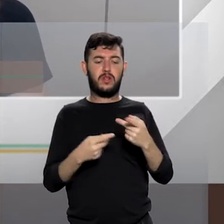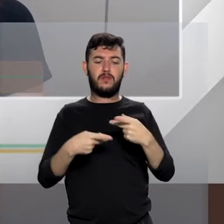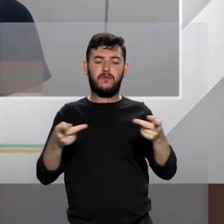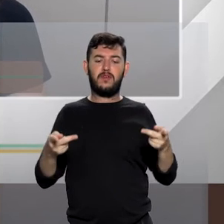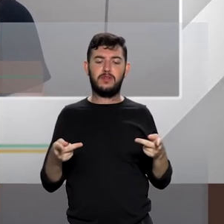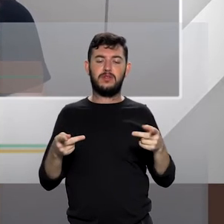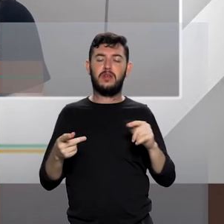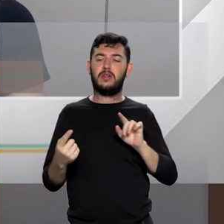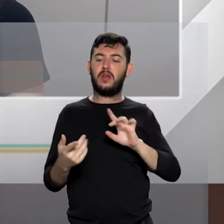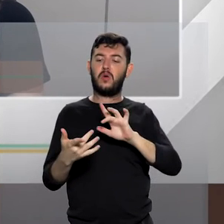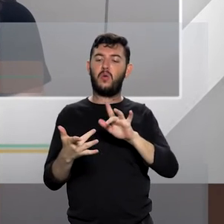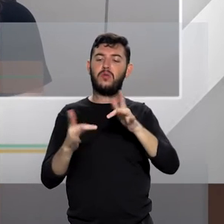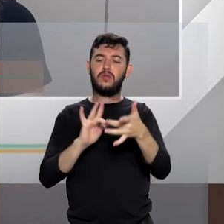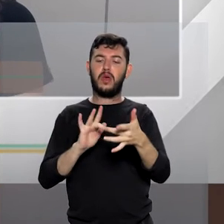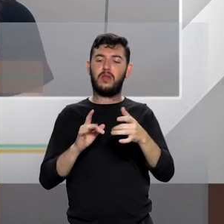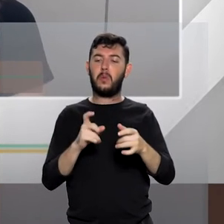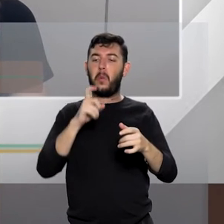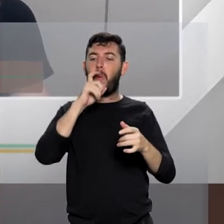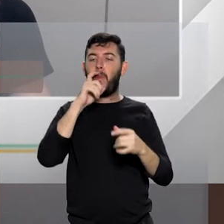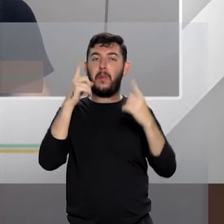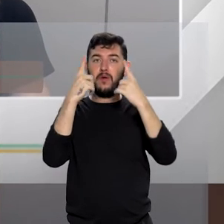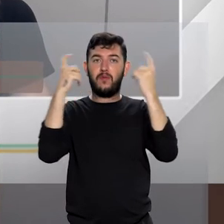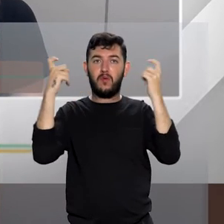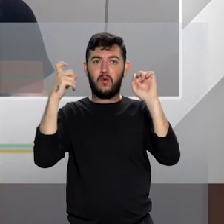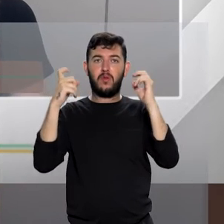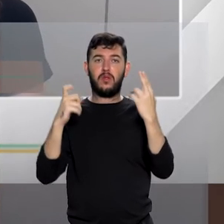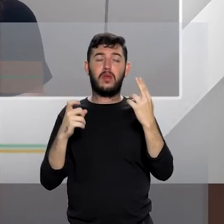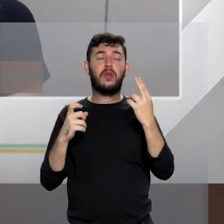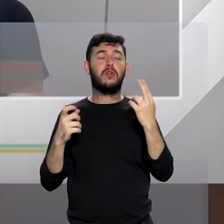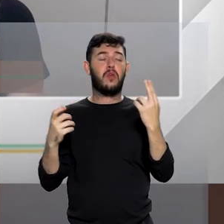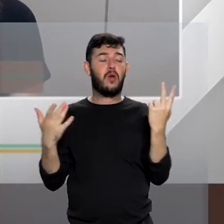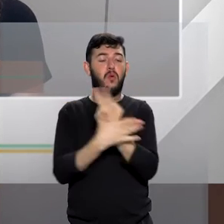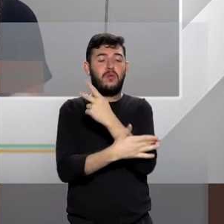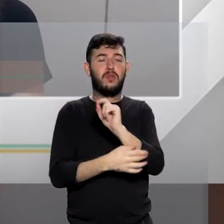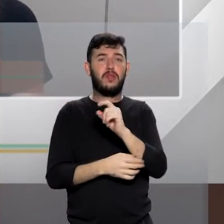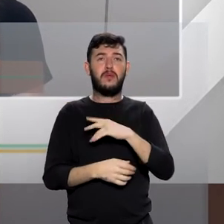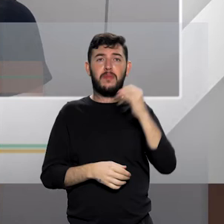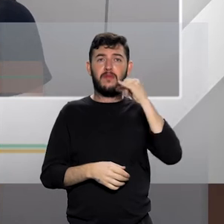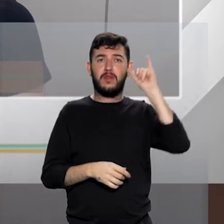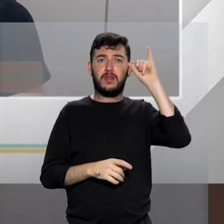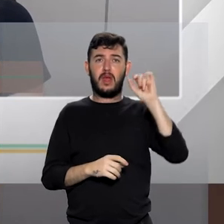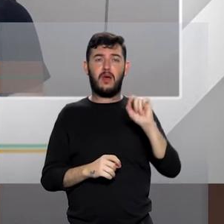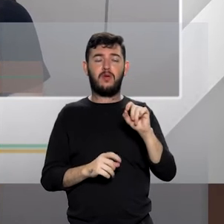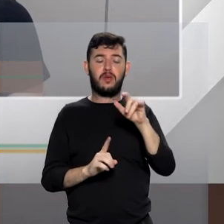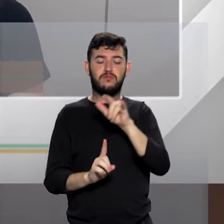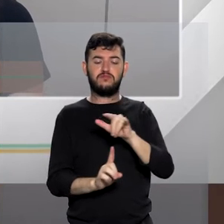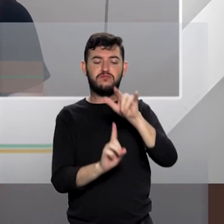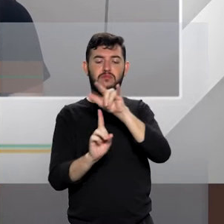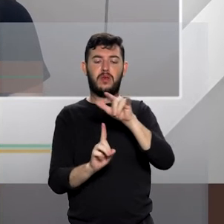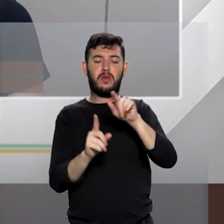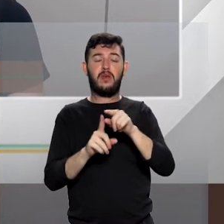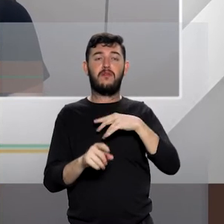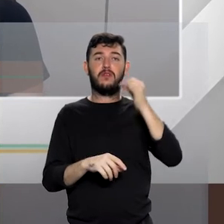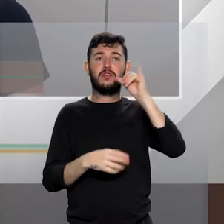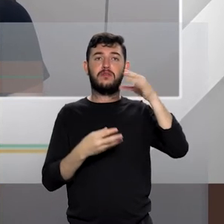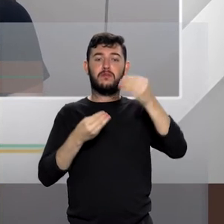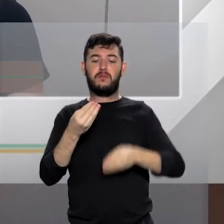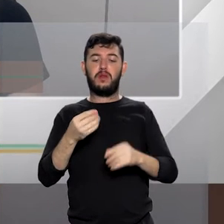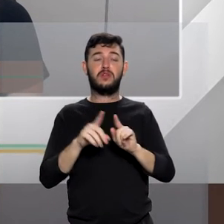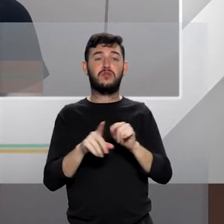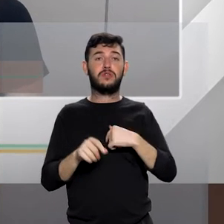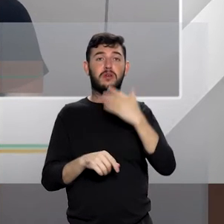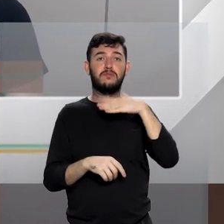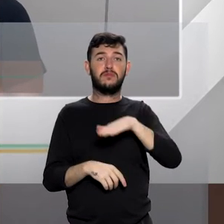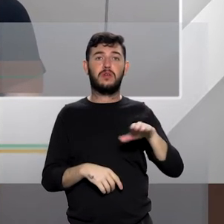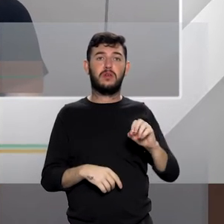esse direito de contato venha a ocorrer sem tanta violação também do elemento psíquico dessa criança e desse